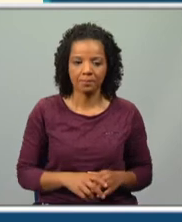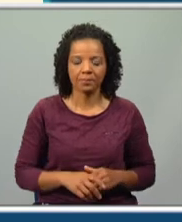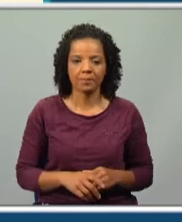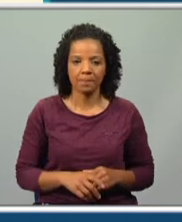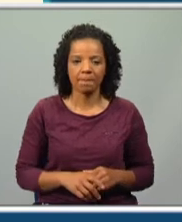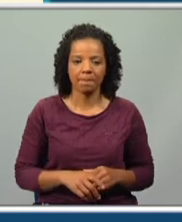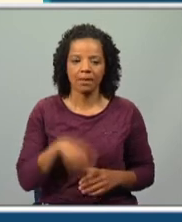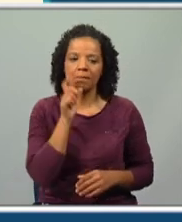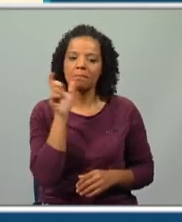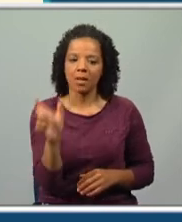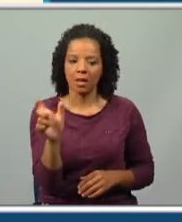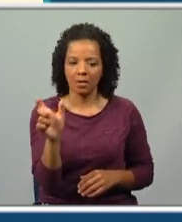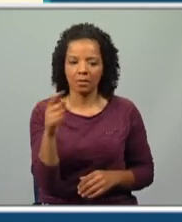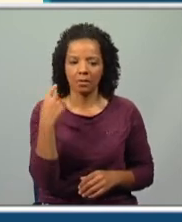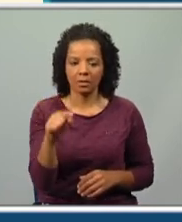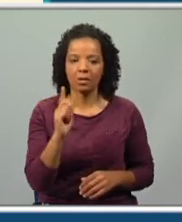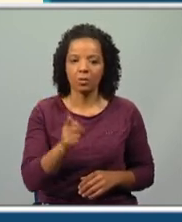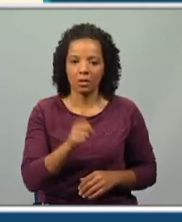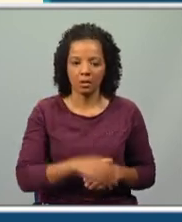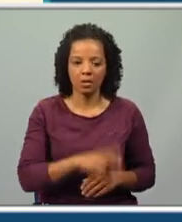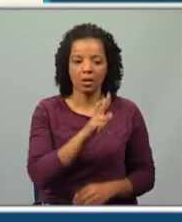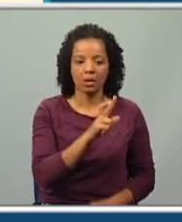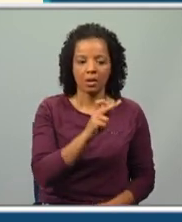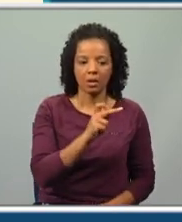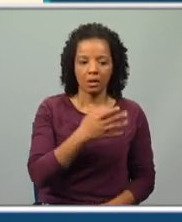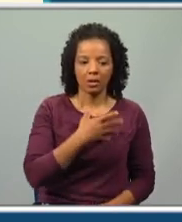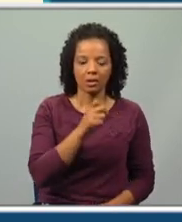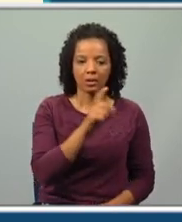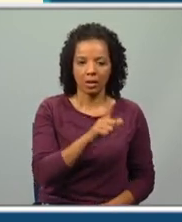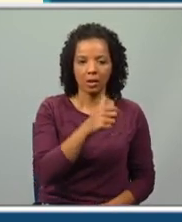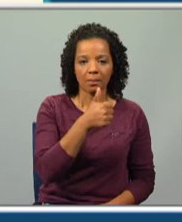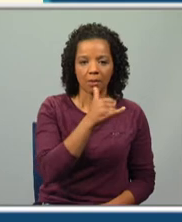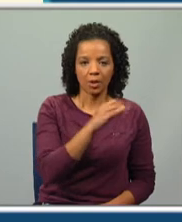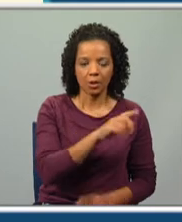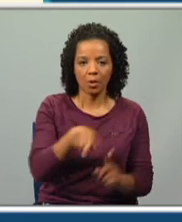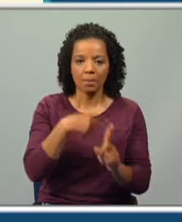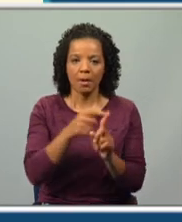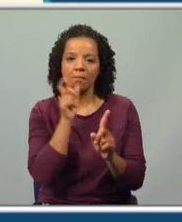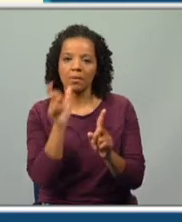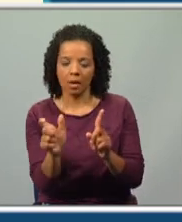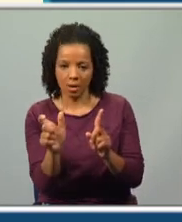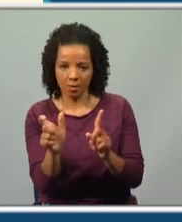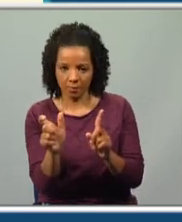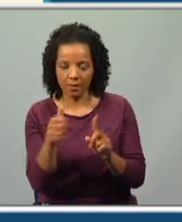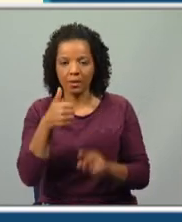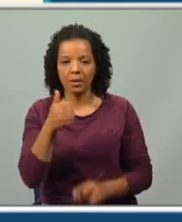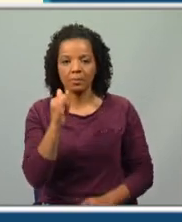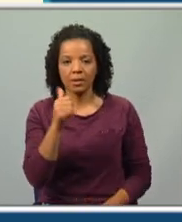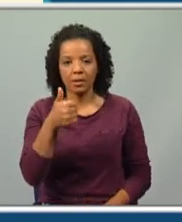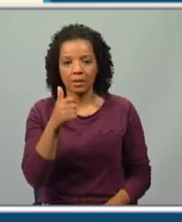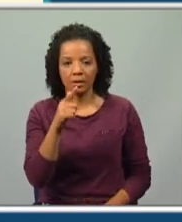temos aqui então uma palavra composta pelo radical bio e a palavra bibliografia, sendo que